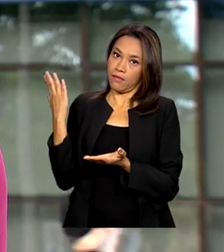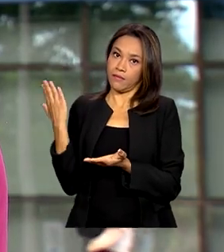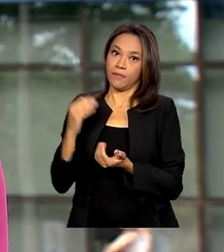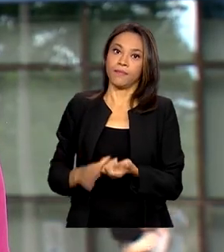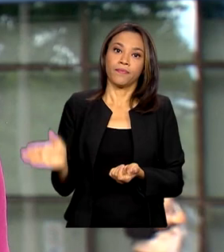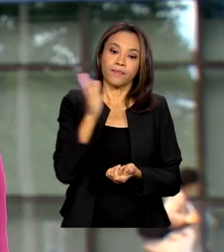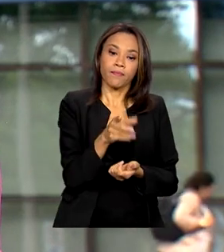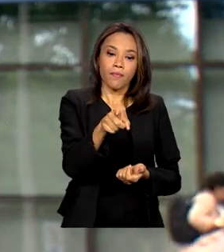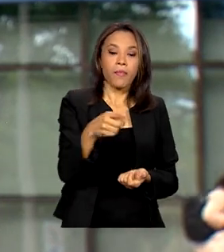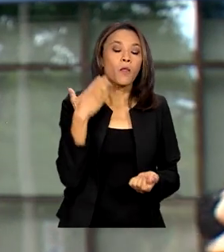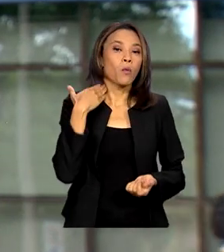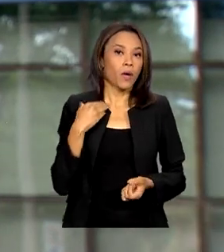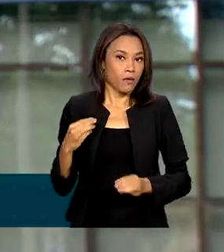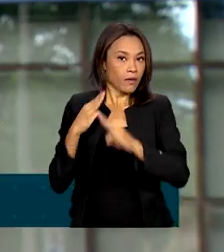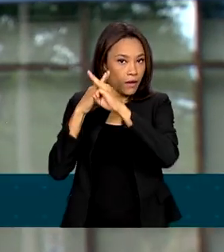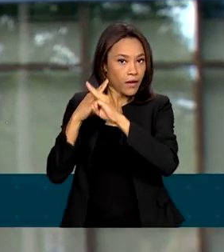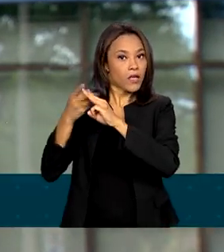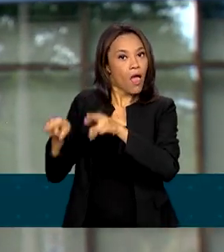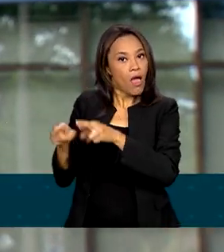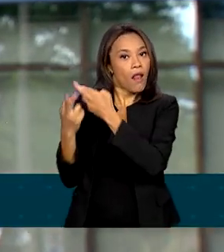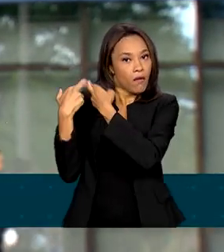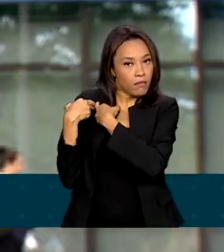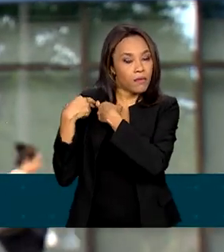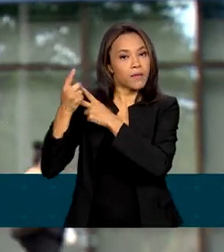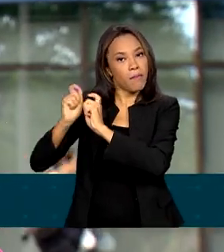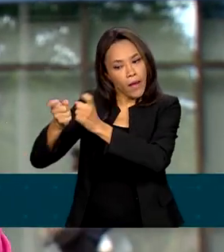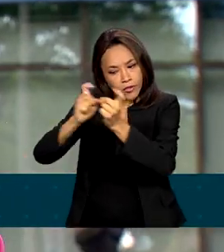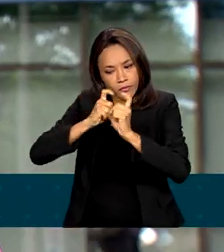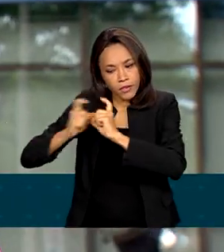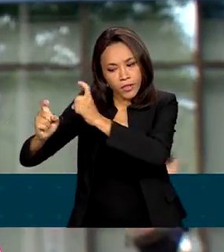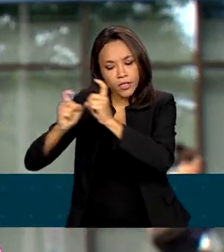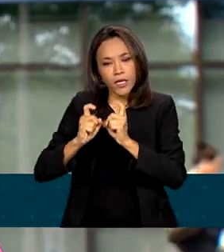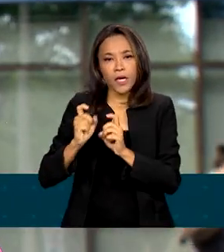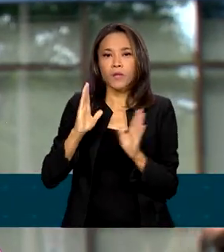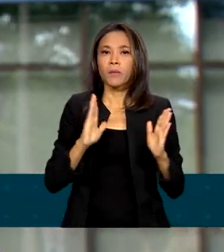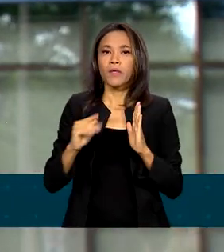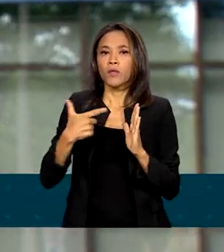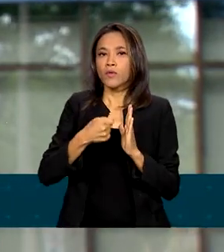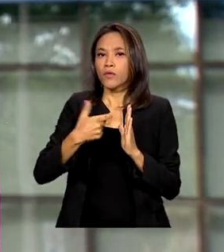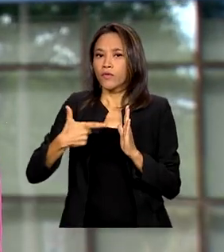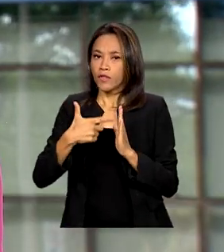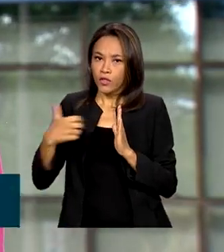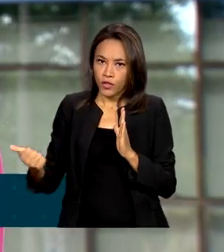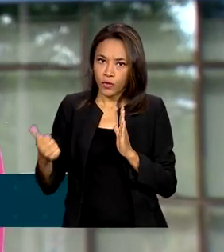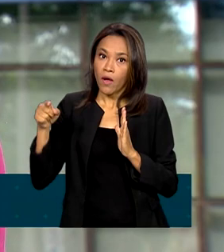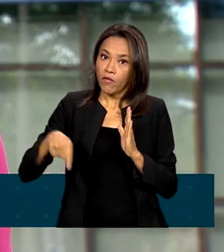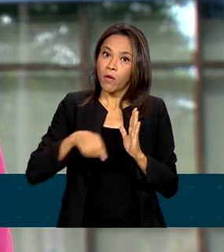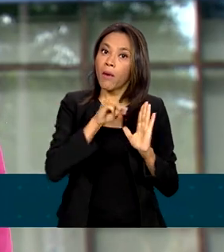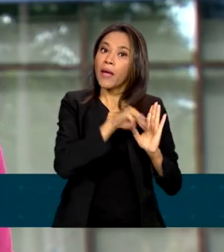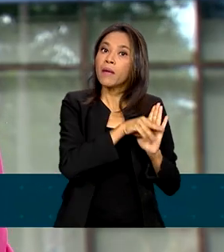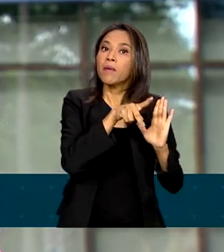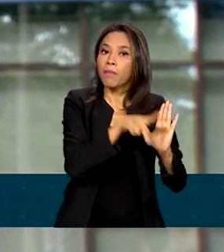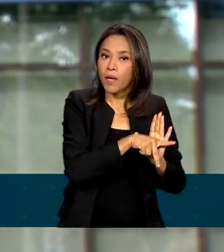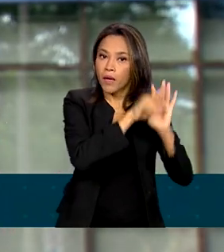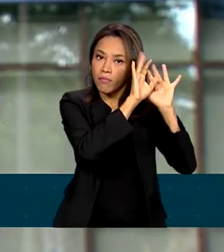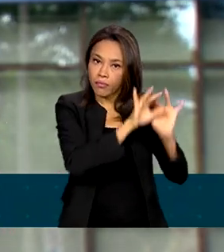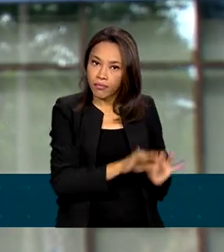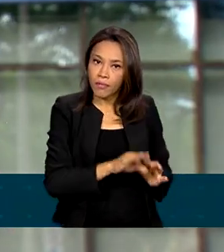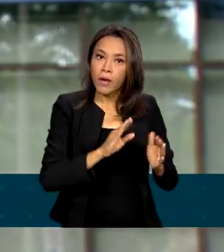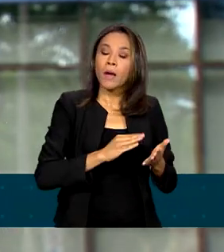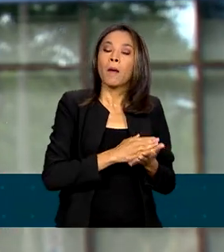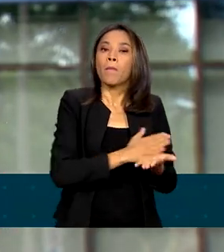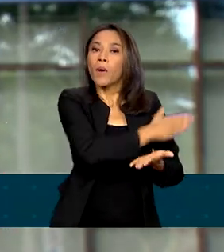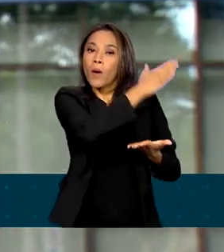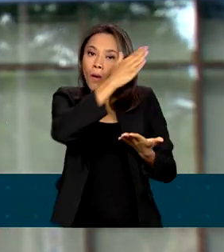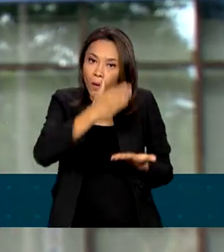Federal assumiu a gestão do DPVAT em 2021. Uma medida provisória editada pelo governo prorroga a gestão e o